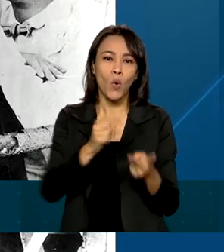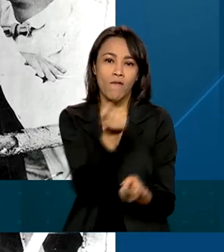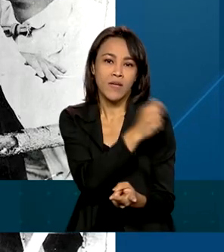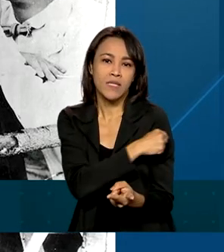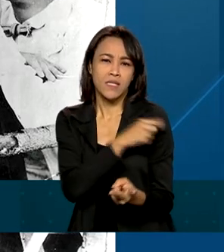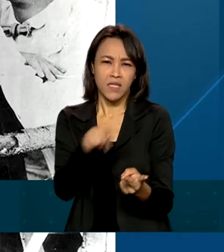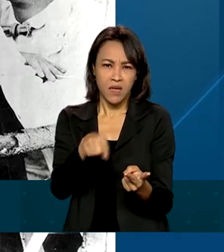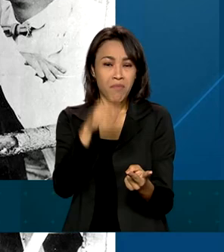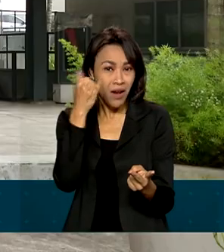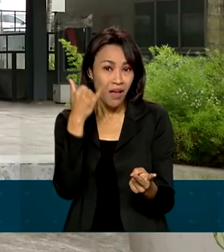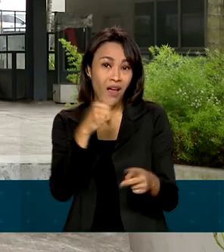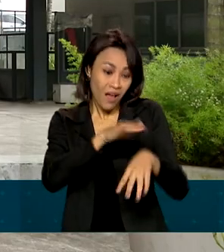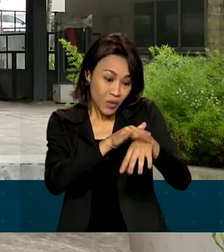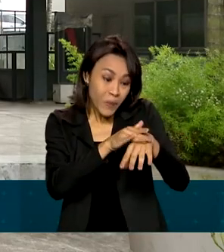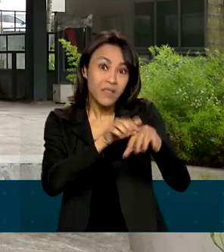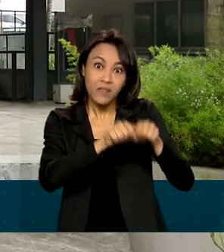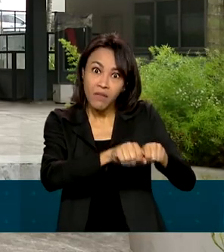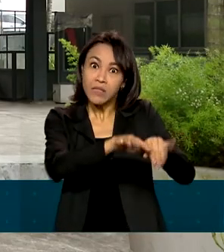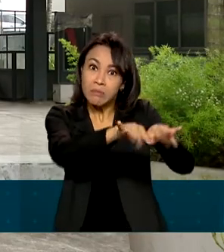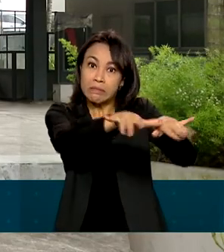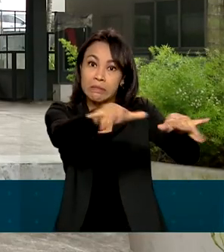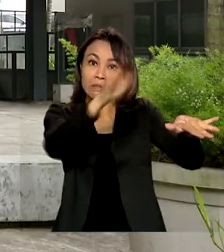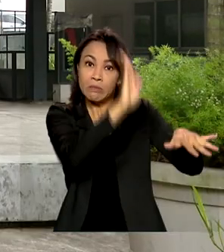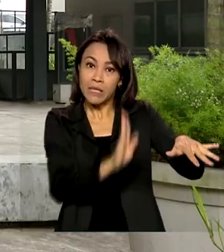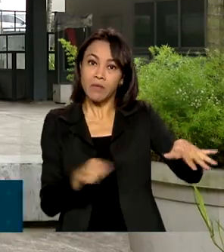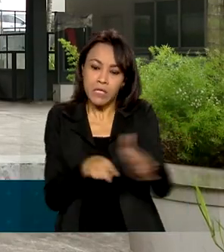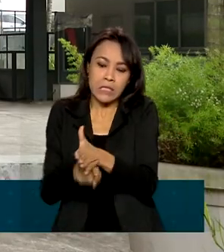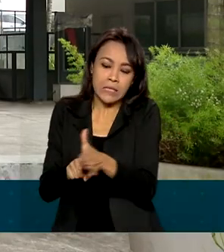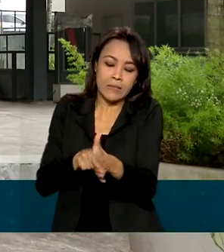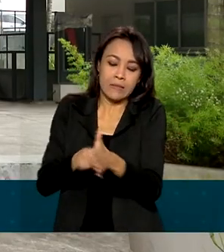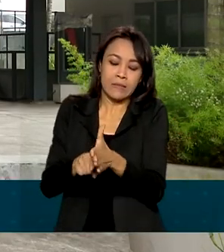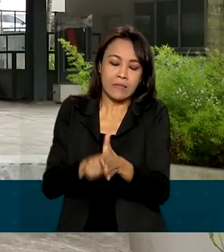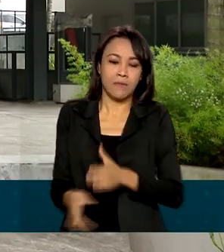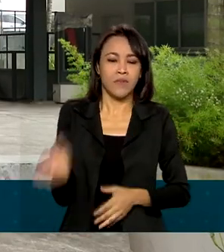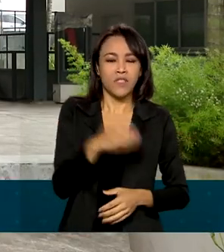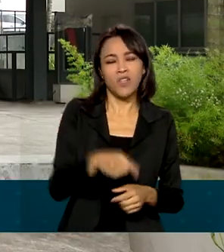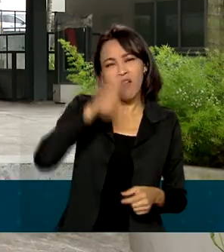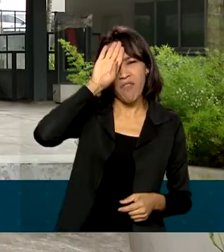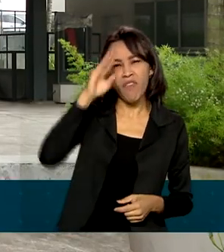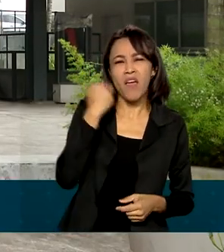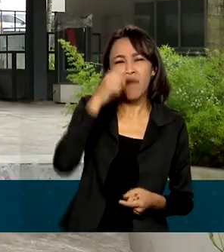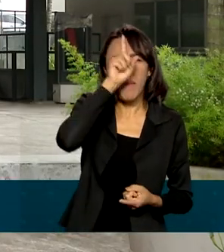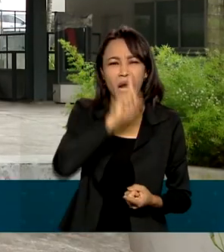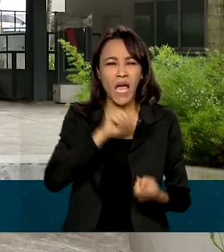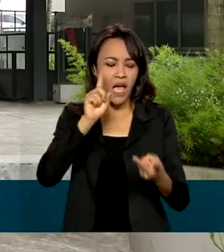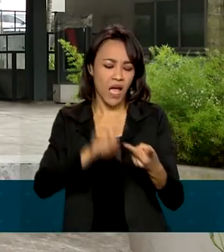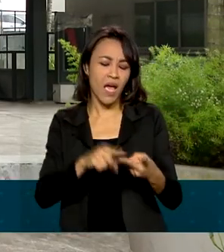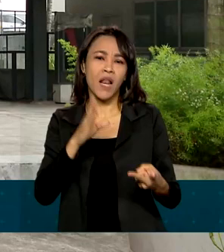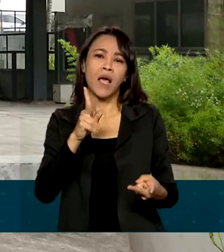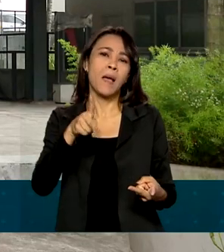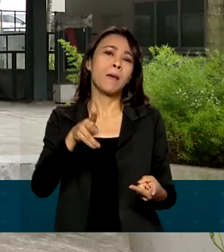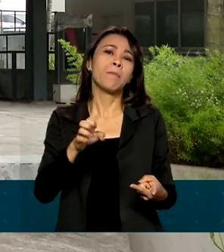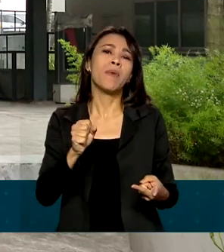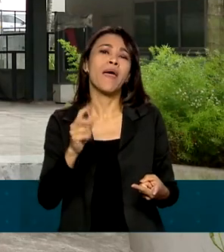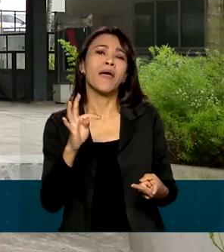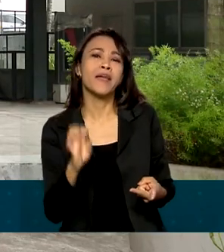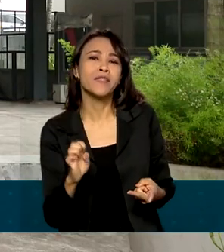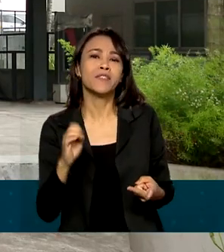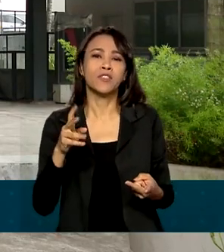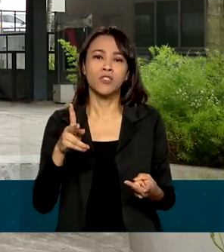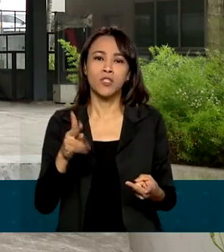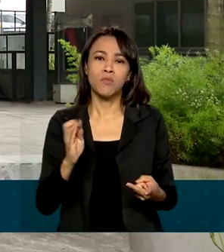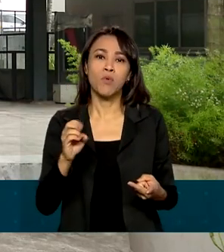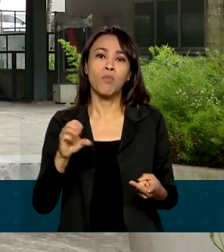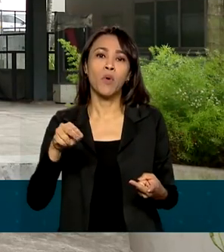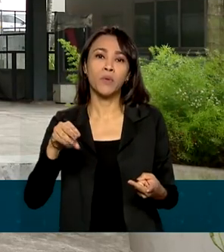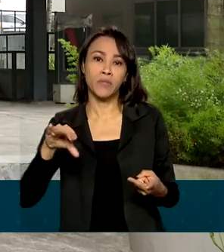espalhavam pelo país. Como eram as epidemias de febre amarela, de peste bubônica, de varíola. E o